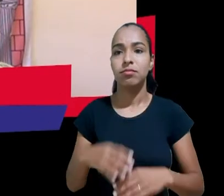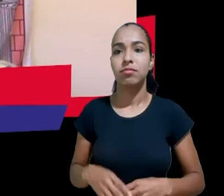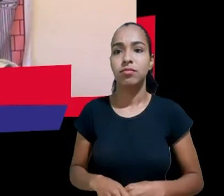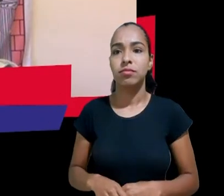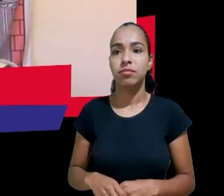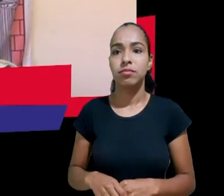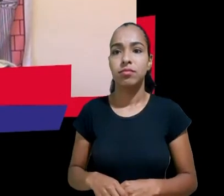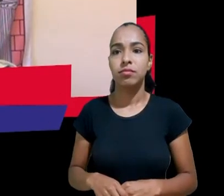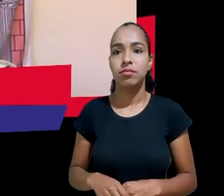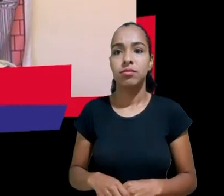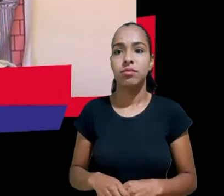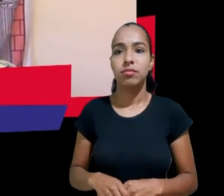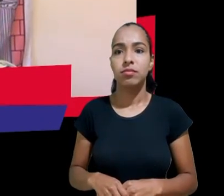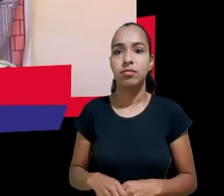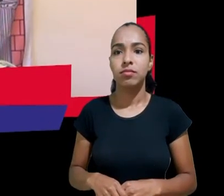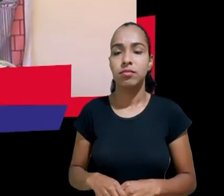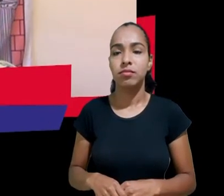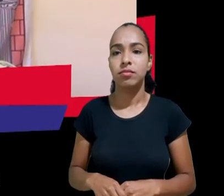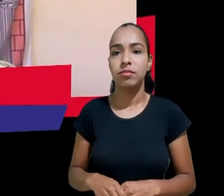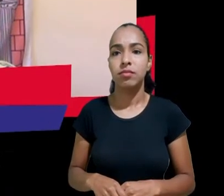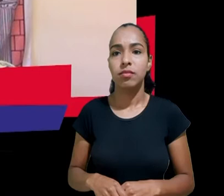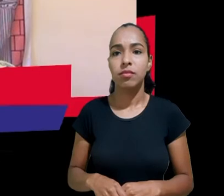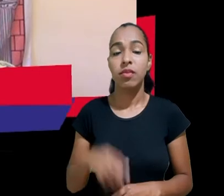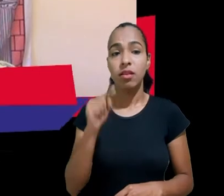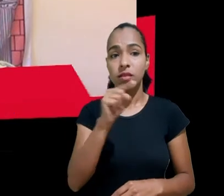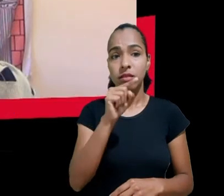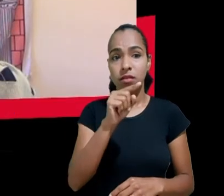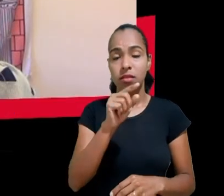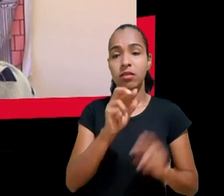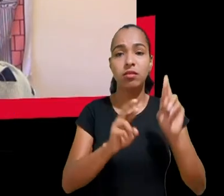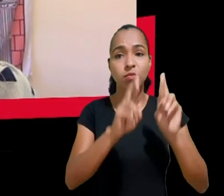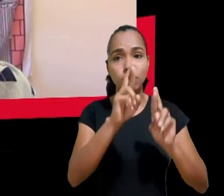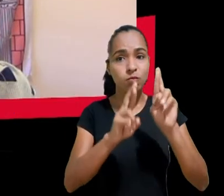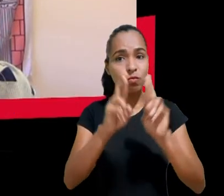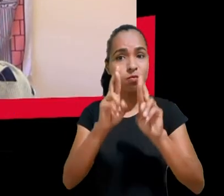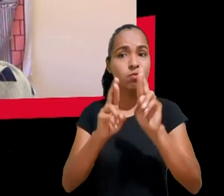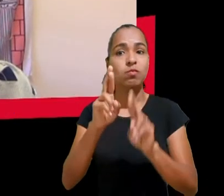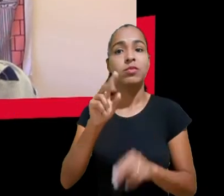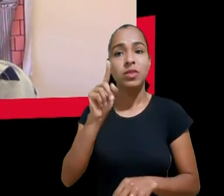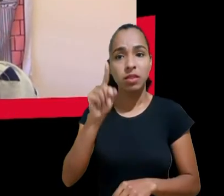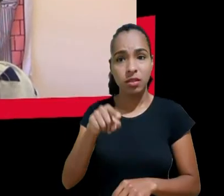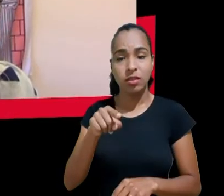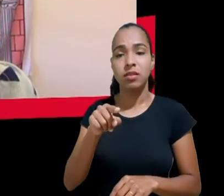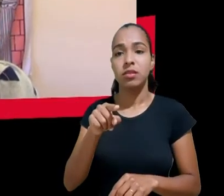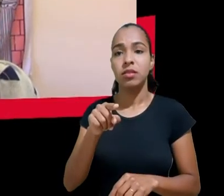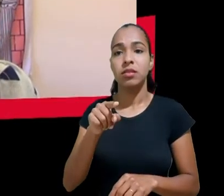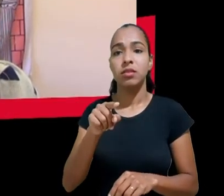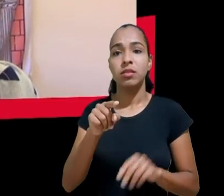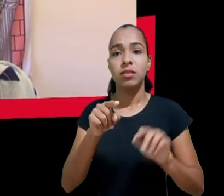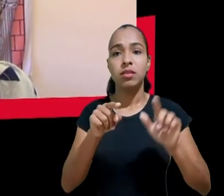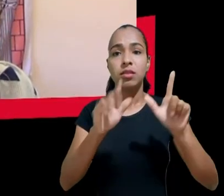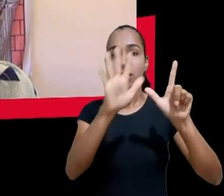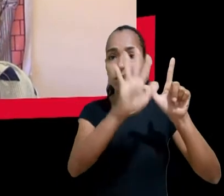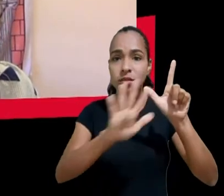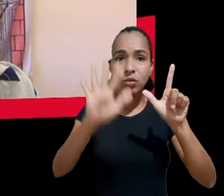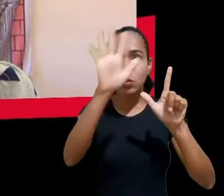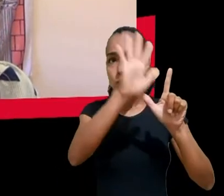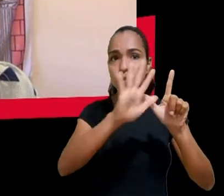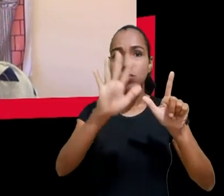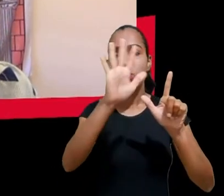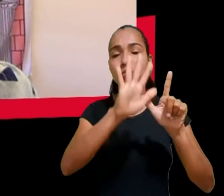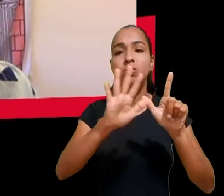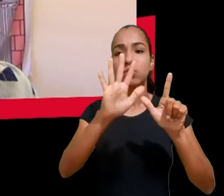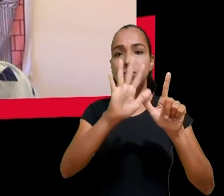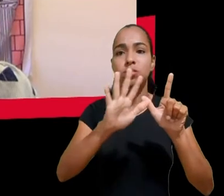provedores de aplicação, plataformas digitais especificamente, pelo conteúdo